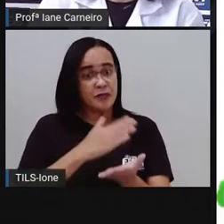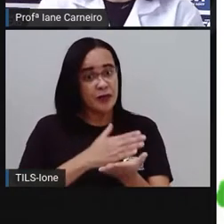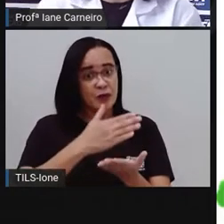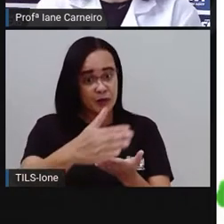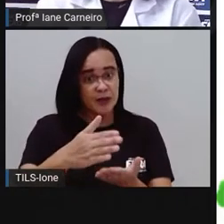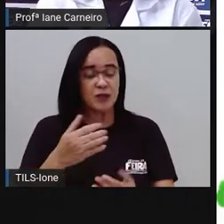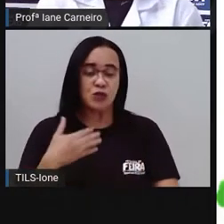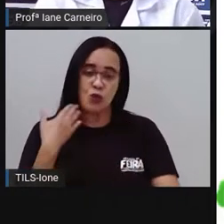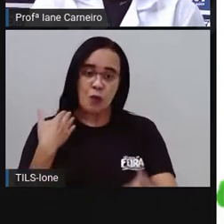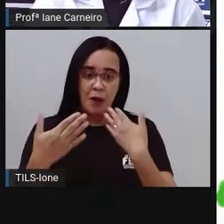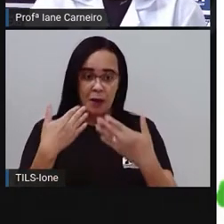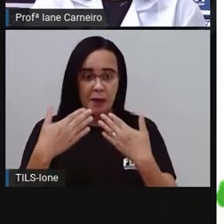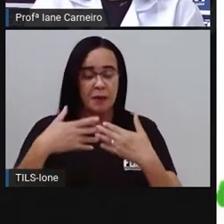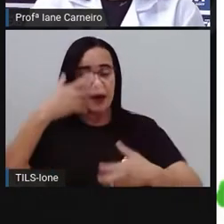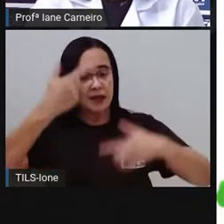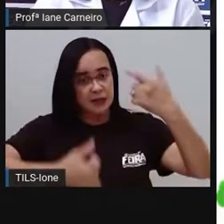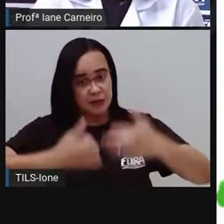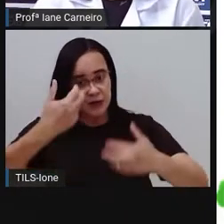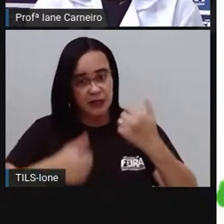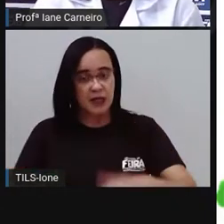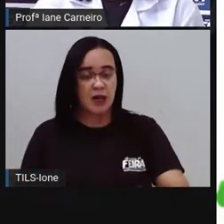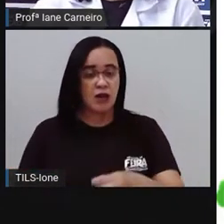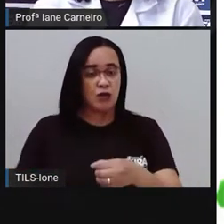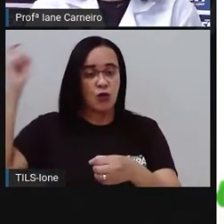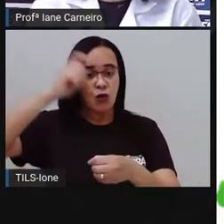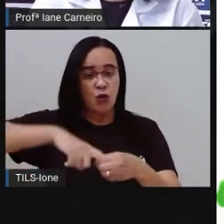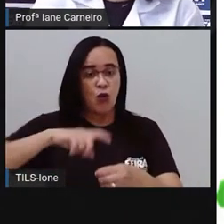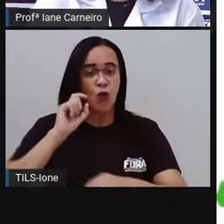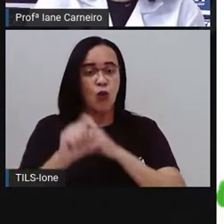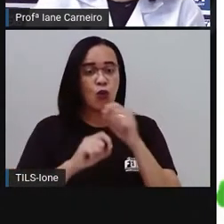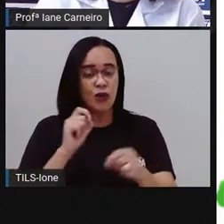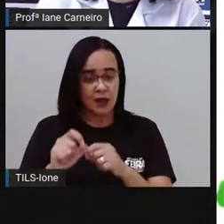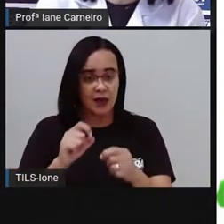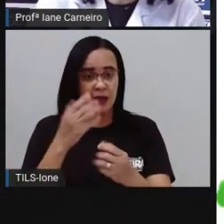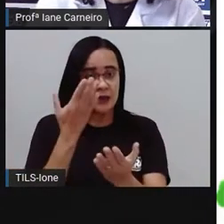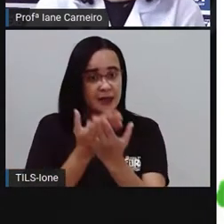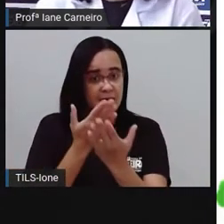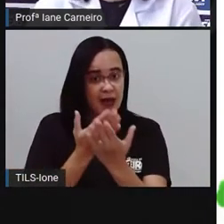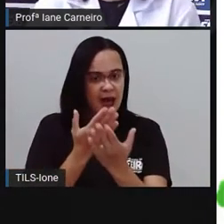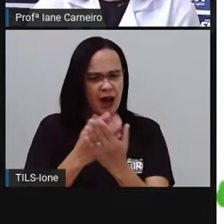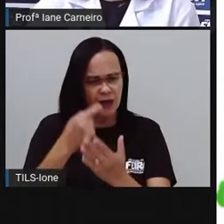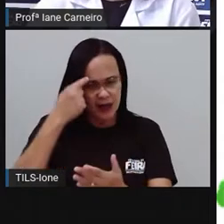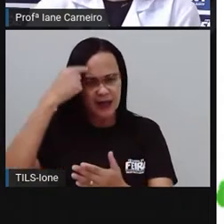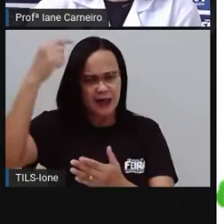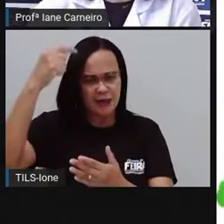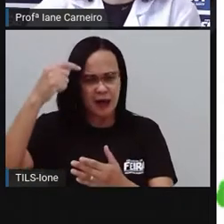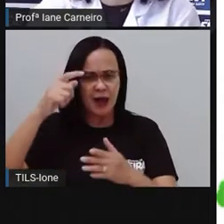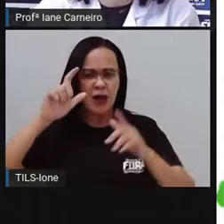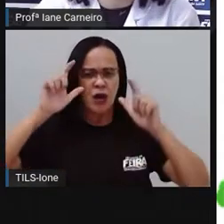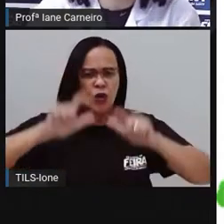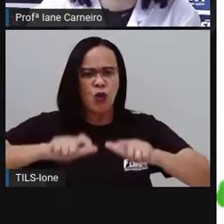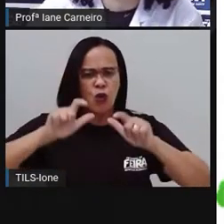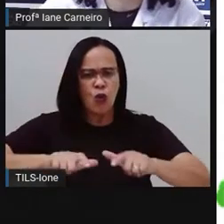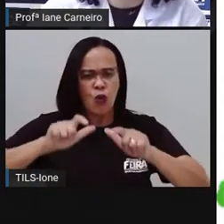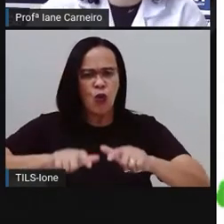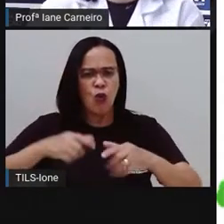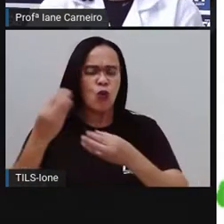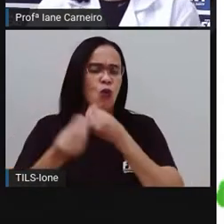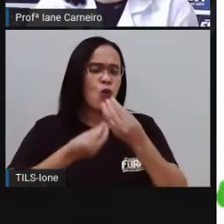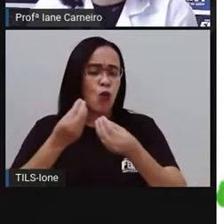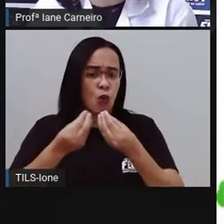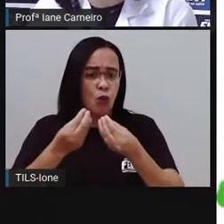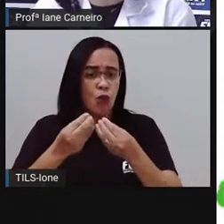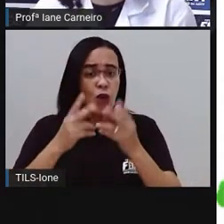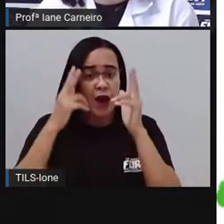vocês, né? A gente retomar a aula que nós fizemos sobre o bairro, né? Então, o bairro é um conjunto de ruas,